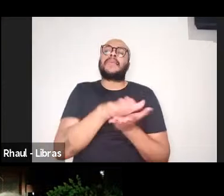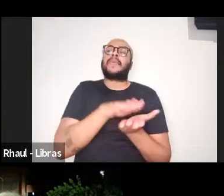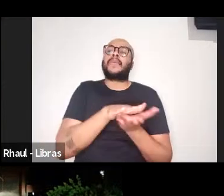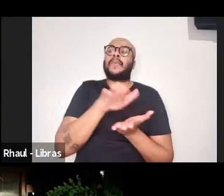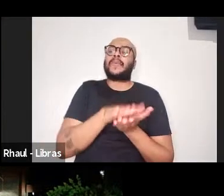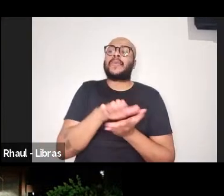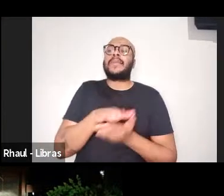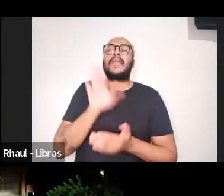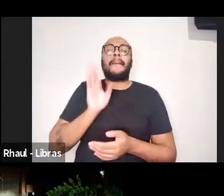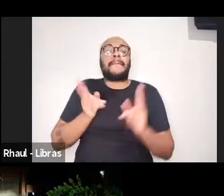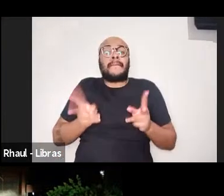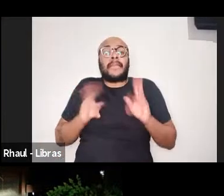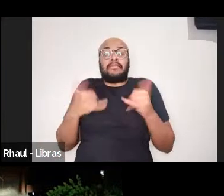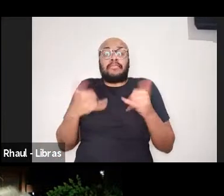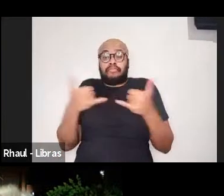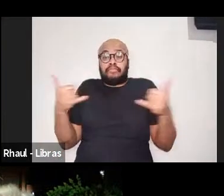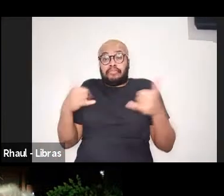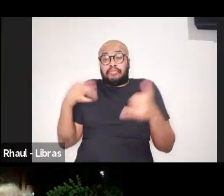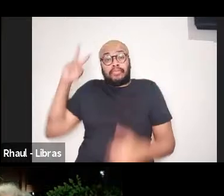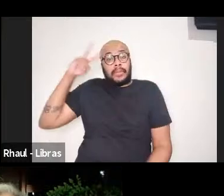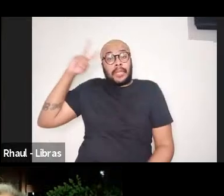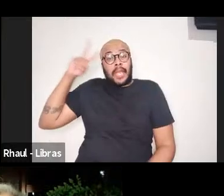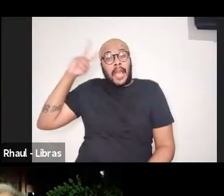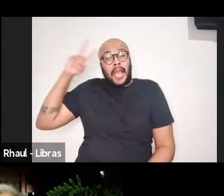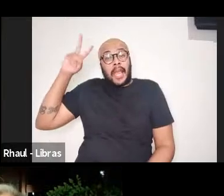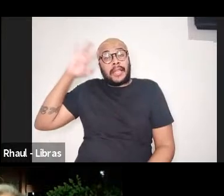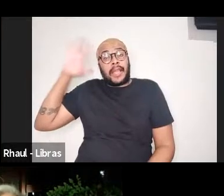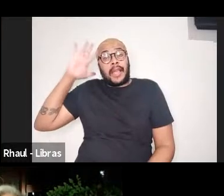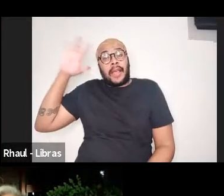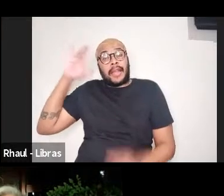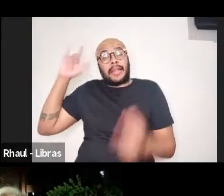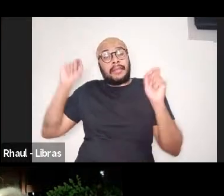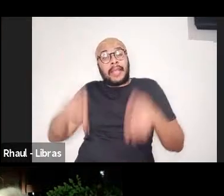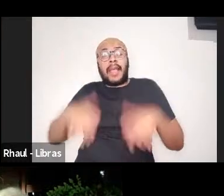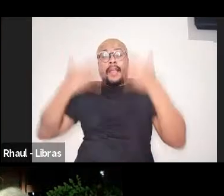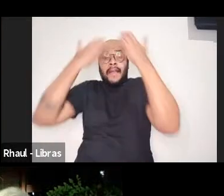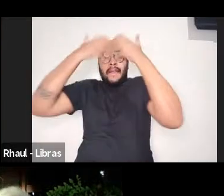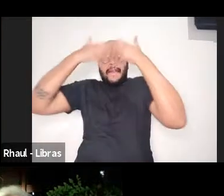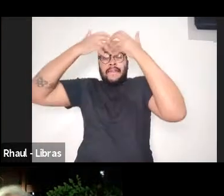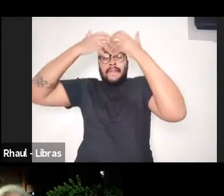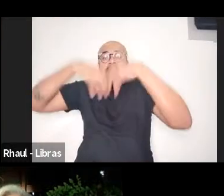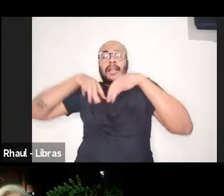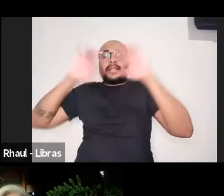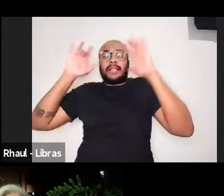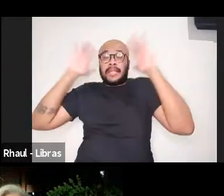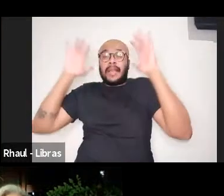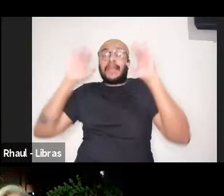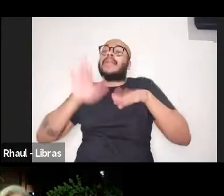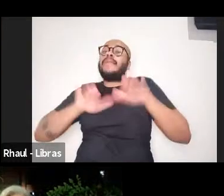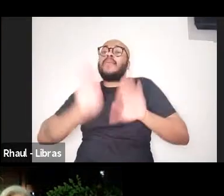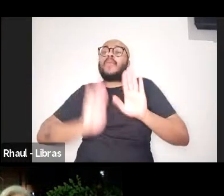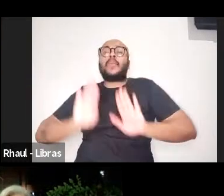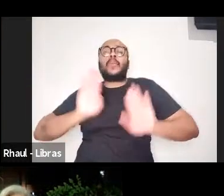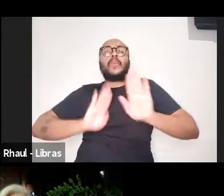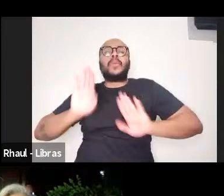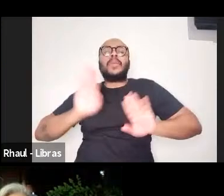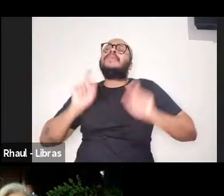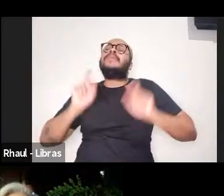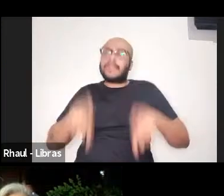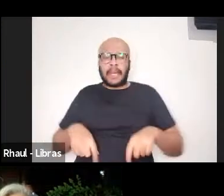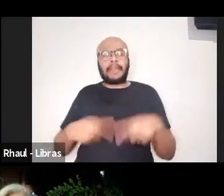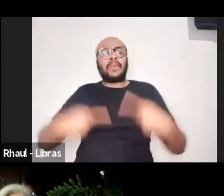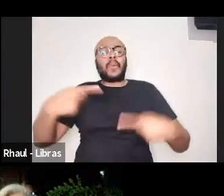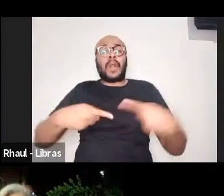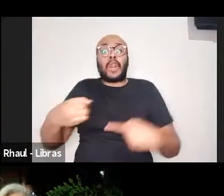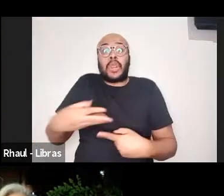teórica dele, talvez uma reflexão dessa forma, claro, com cuidado de talvez, mas de atualizar o debate,